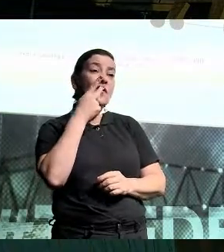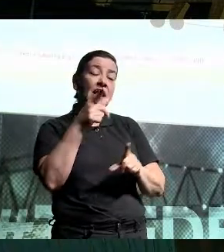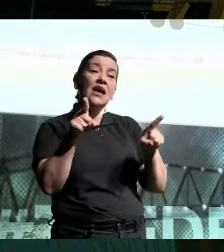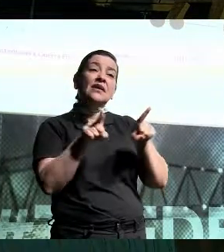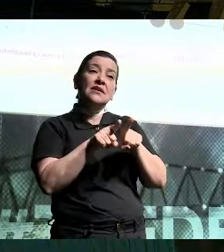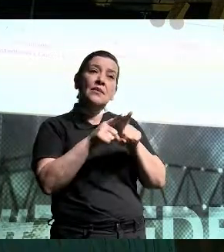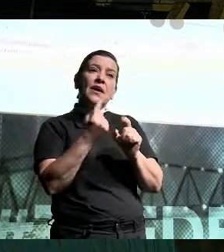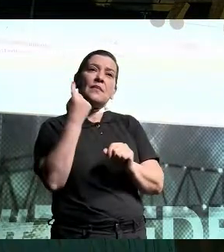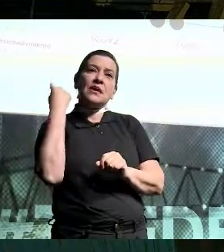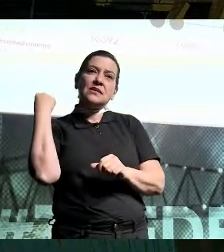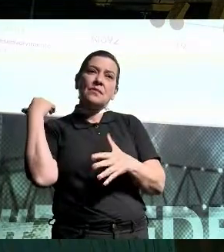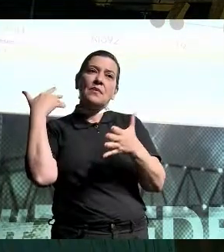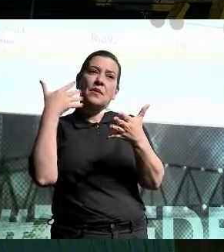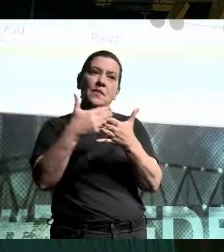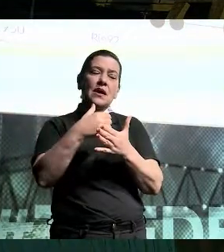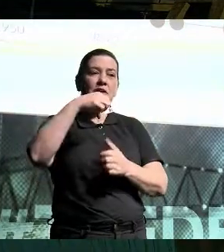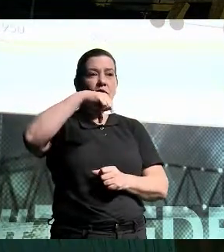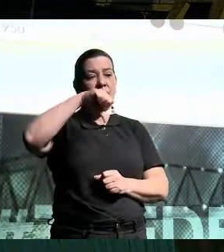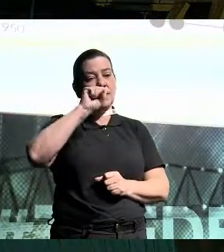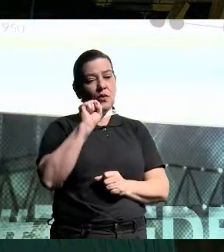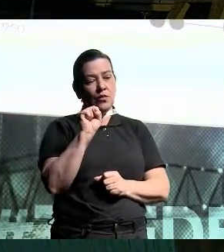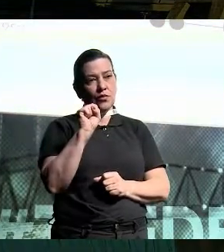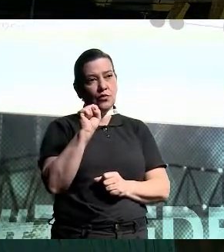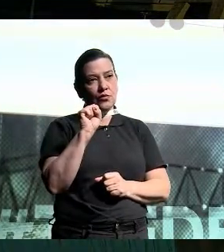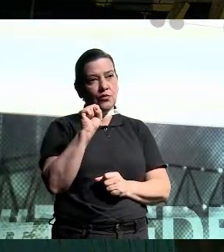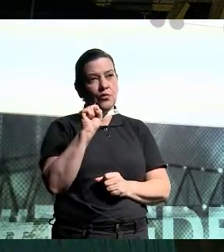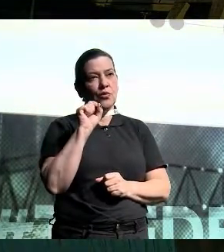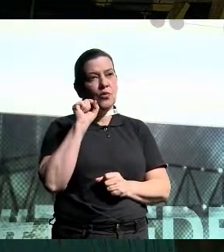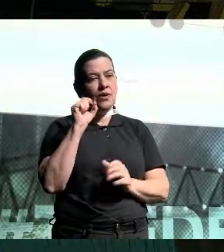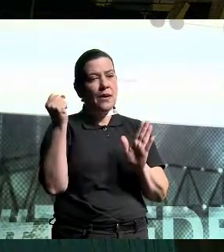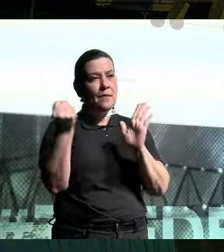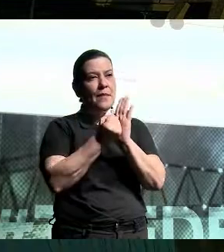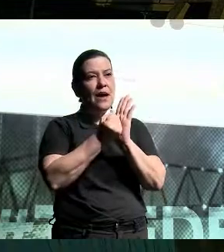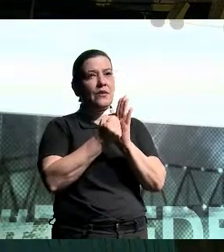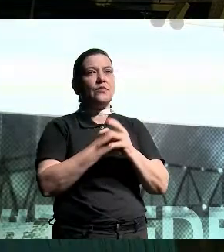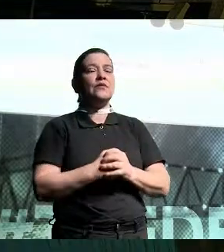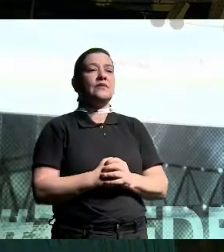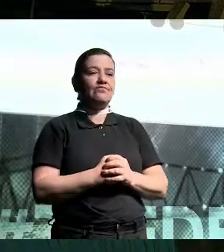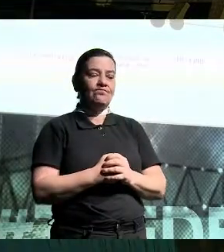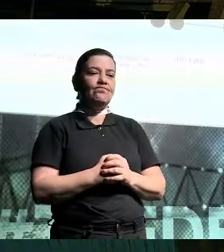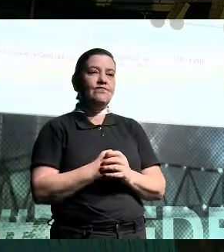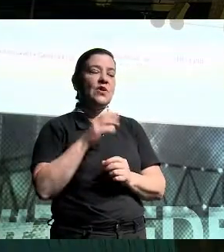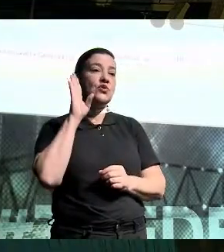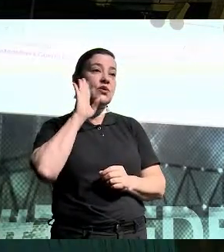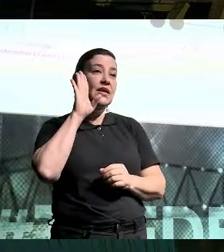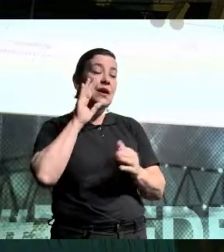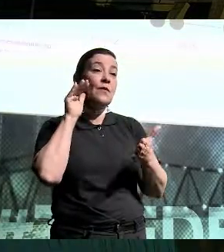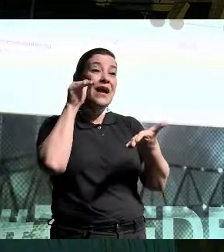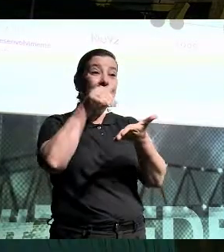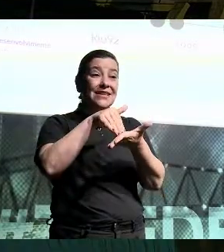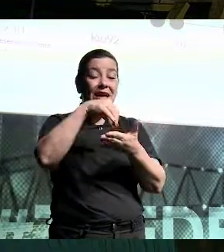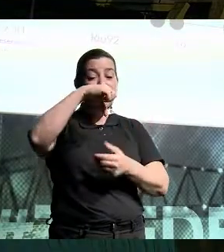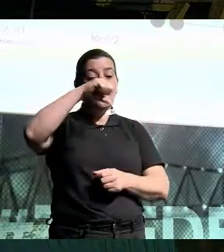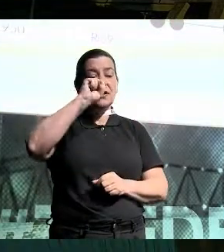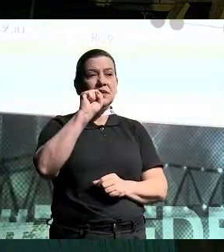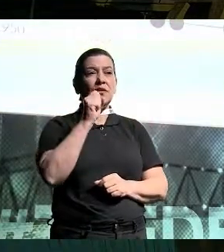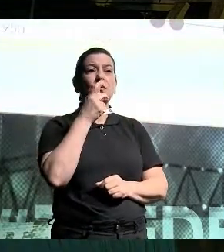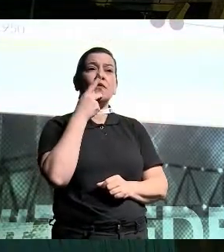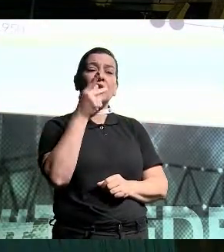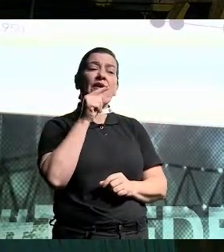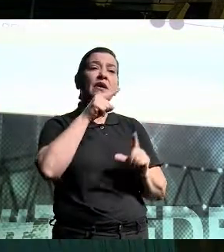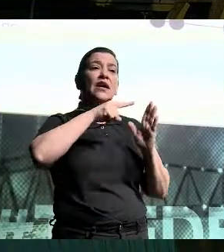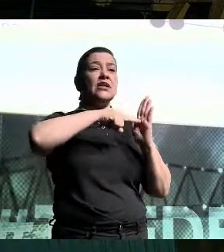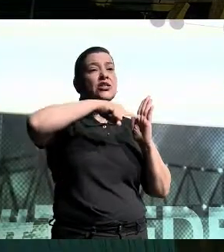veio lá de trás. Em 98, esse marco eu acho bem emblemático. Até 98 falava-se muito de